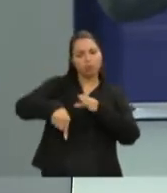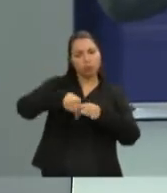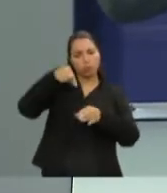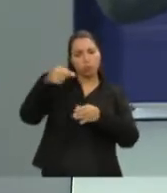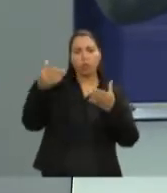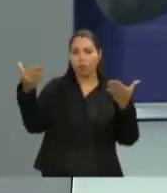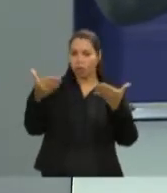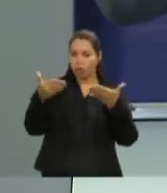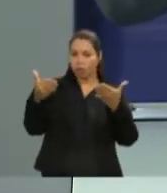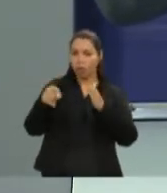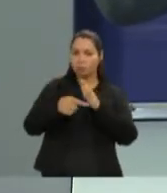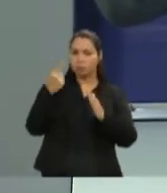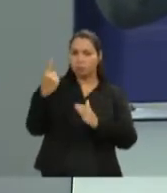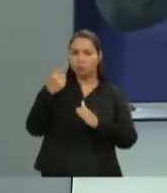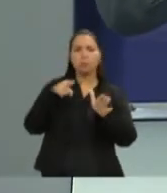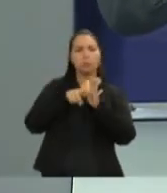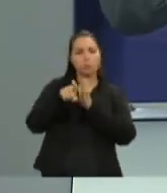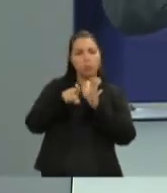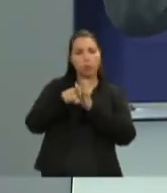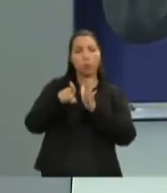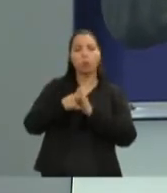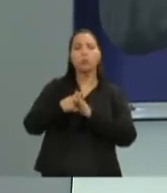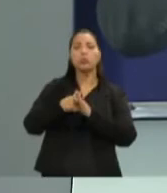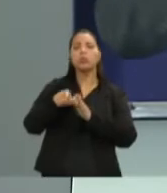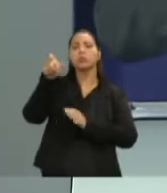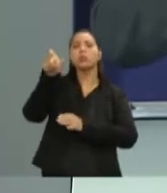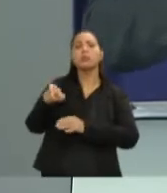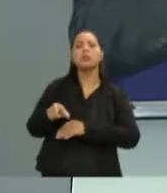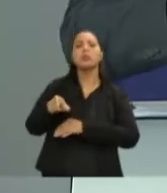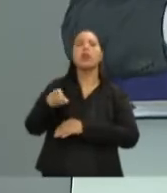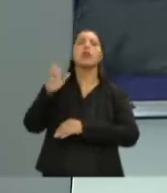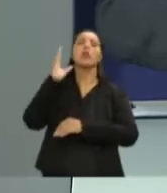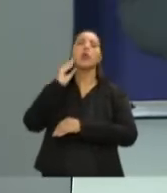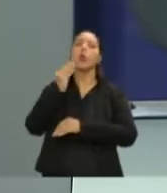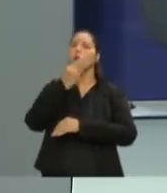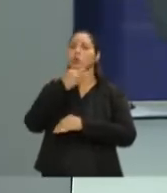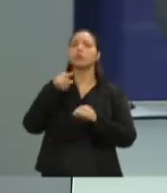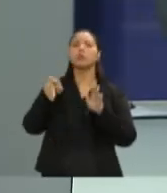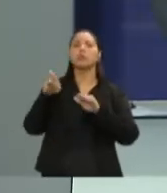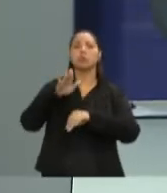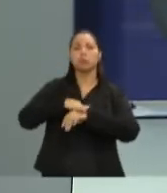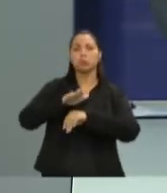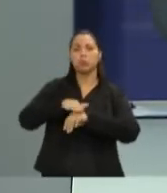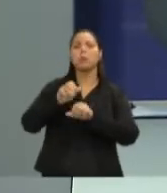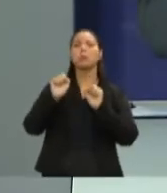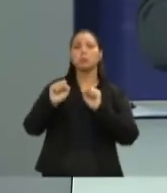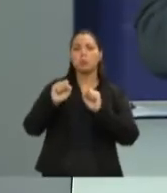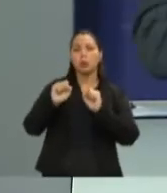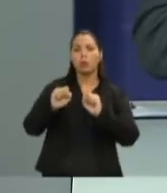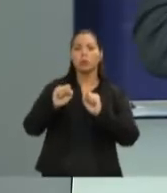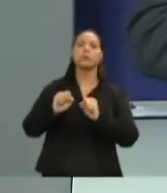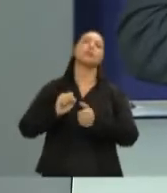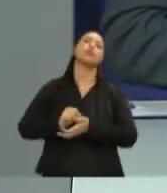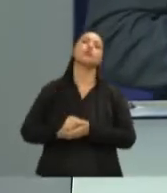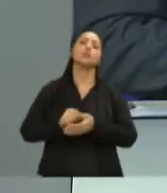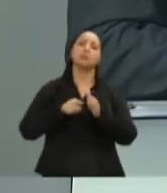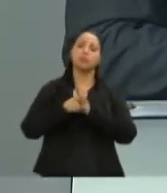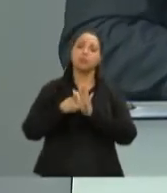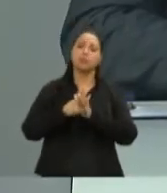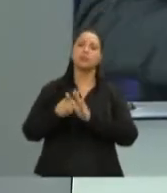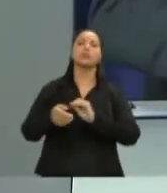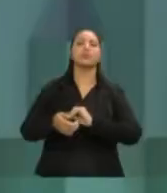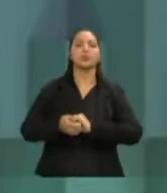para essa primeira pergunta. Quem faz a primeira pergunta e tem 30 segundos para fazê-la é o candidato João Cose.